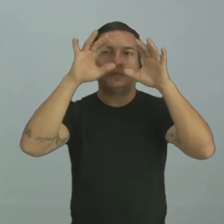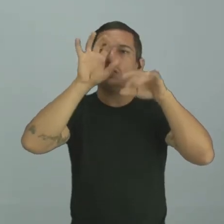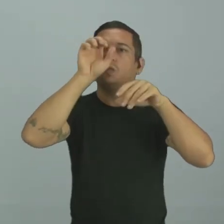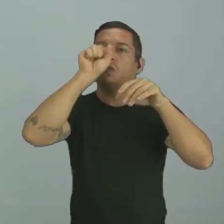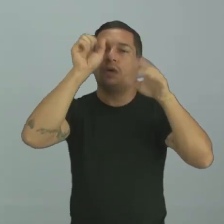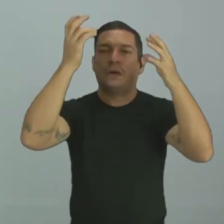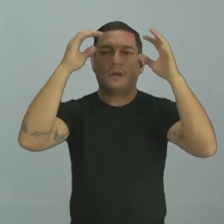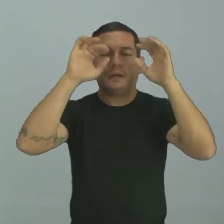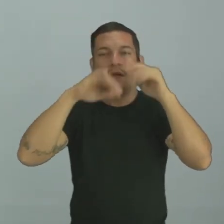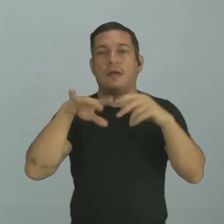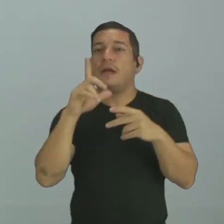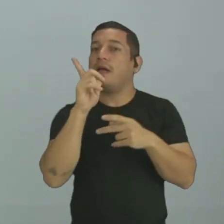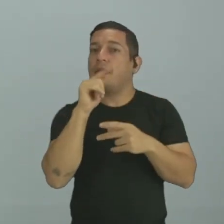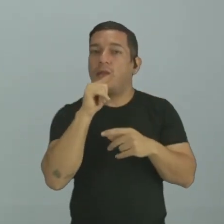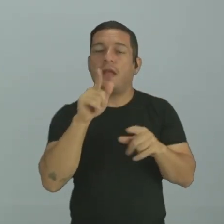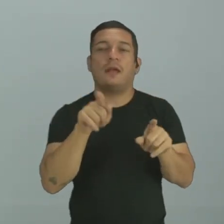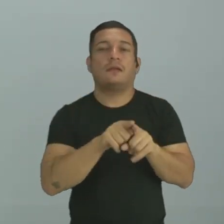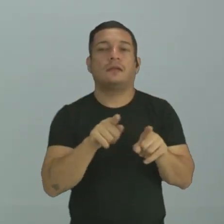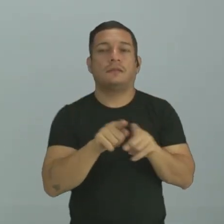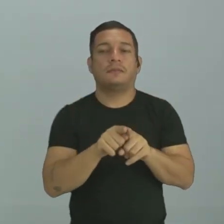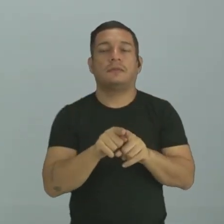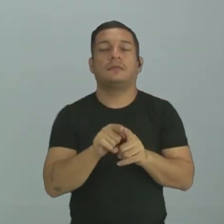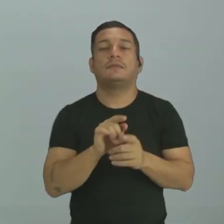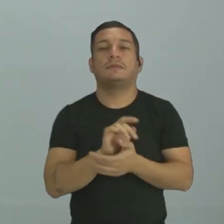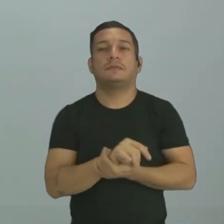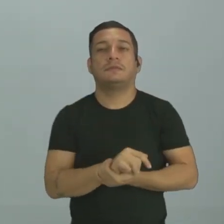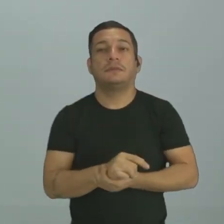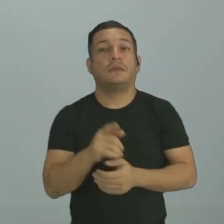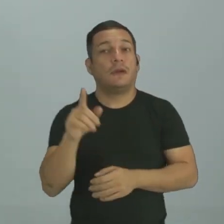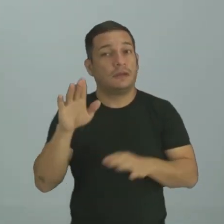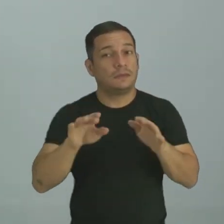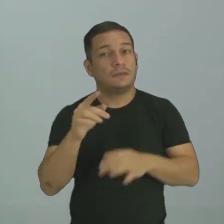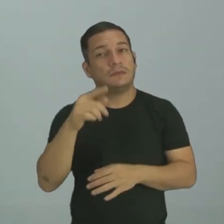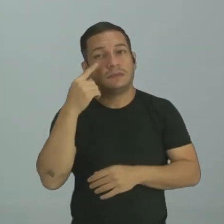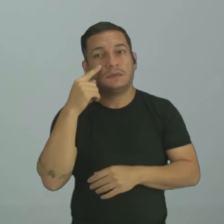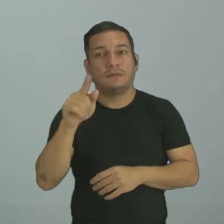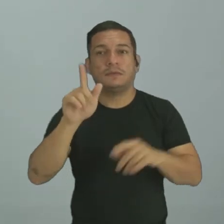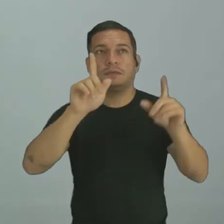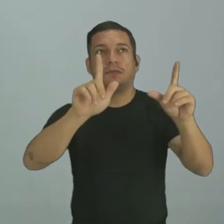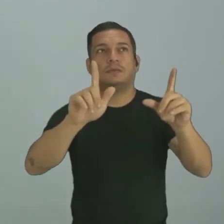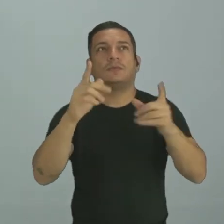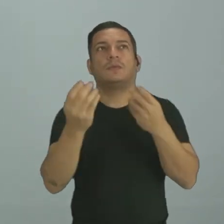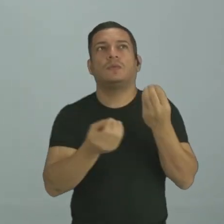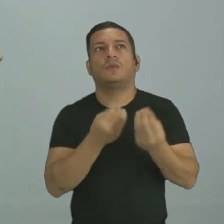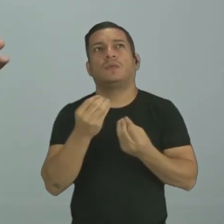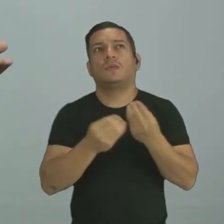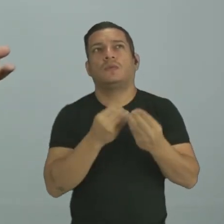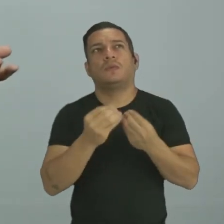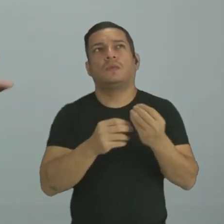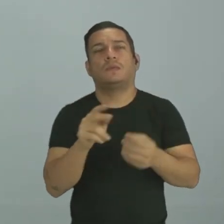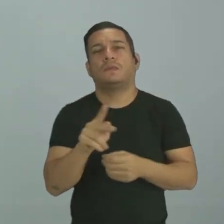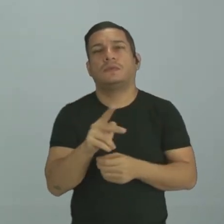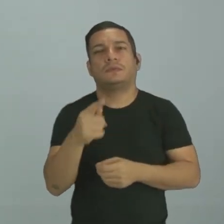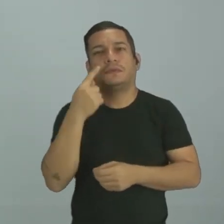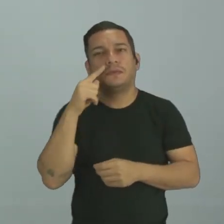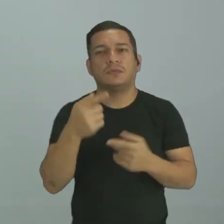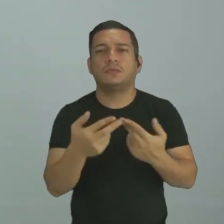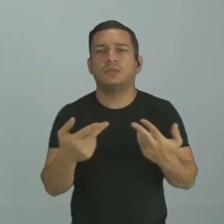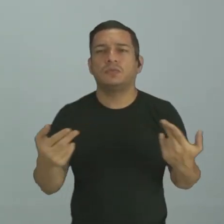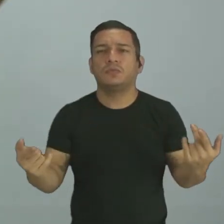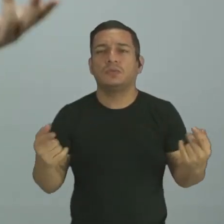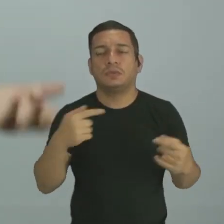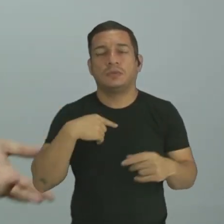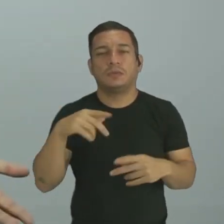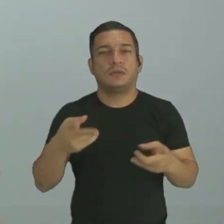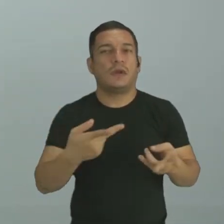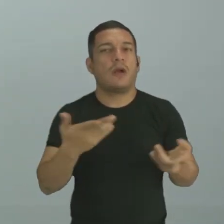né? O desmatamento, ele vai acarretar várias situações. Então, você, às vezes, olha uma tirinha e diz, como que o professor viu tanta coisa? Como que agora eu estou